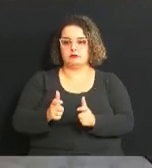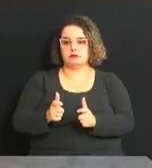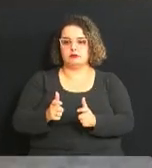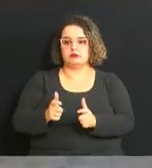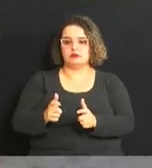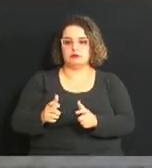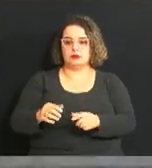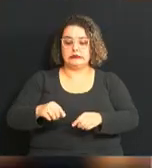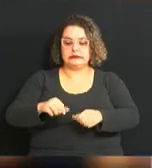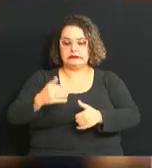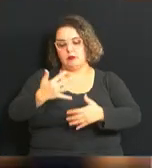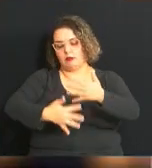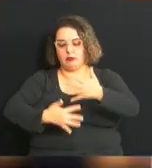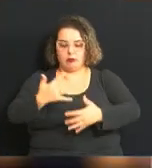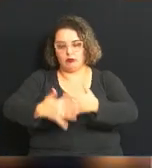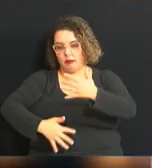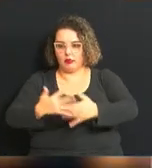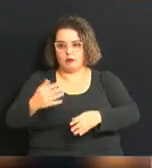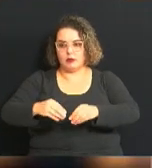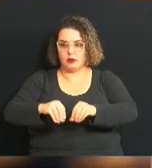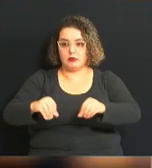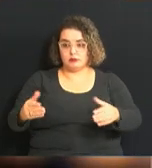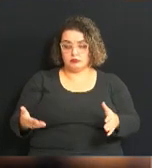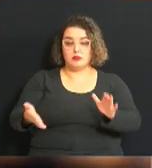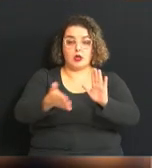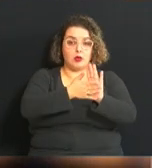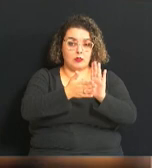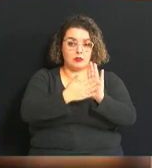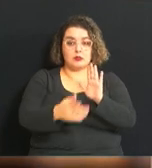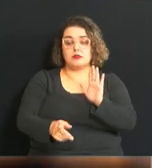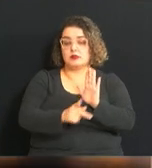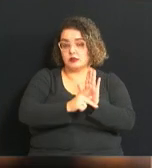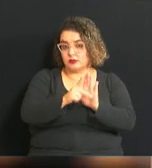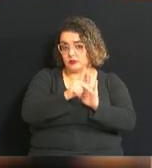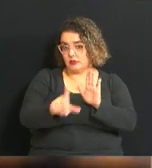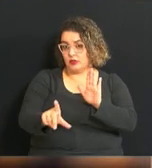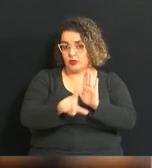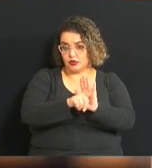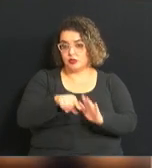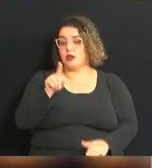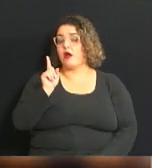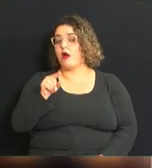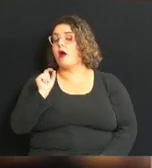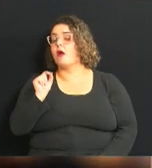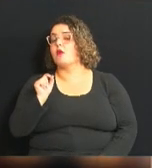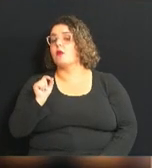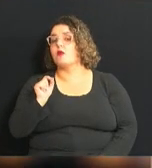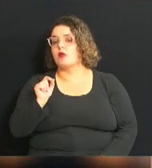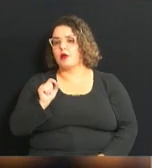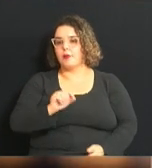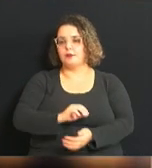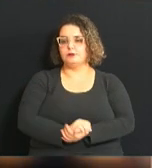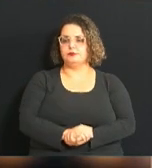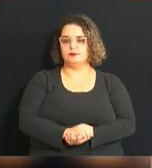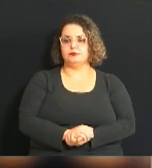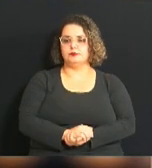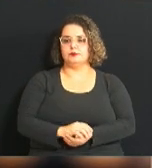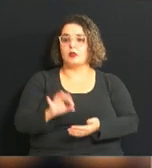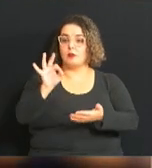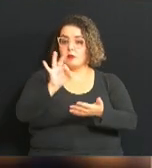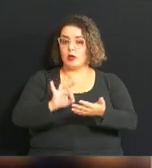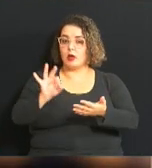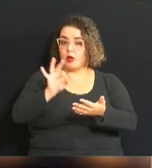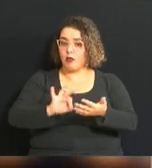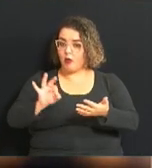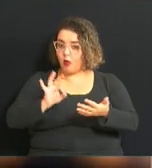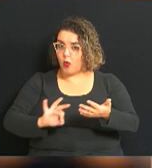no solo natural. A proposição desse projeto de lei vem para corrigir uma questão